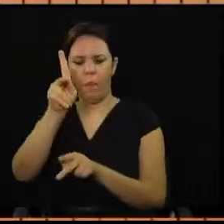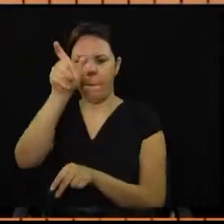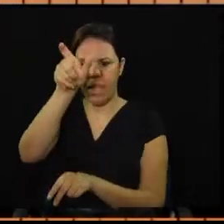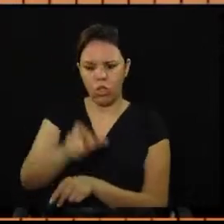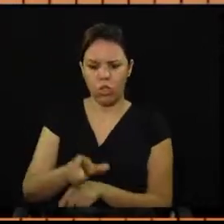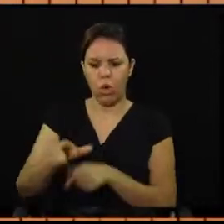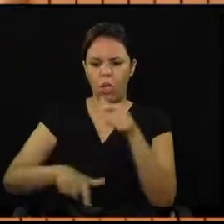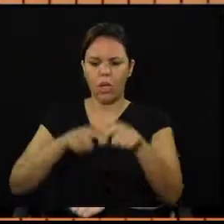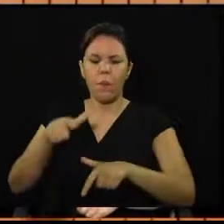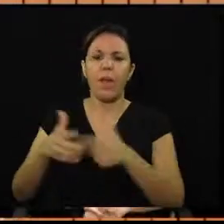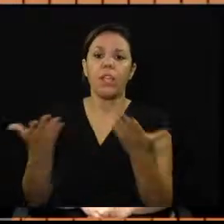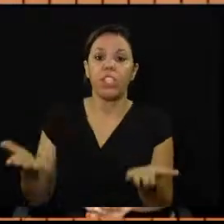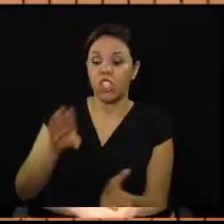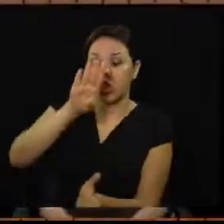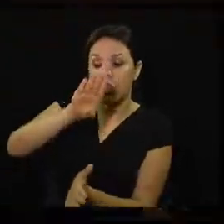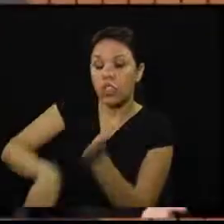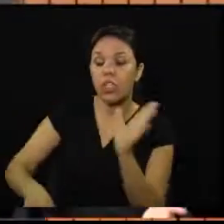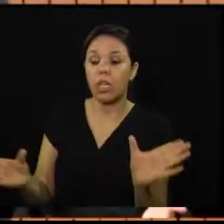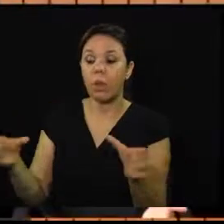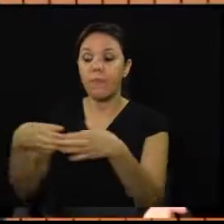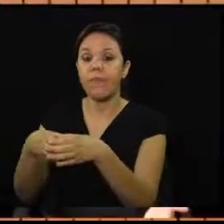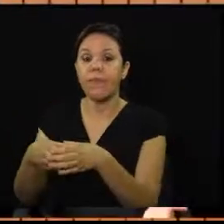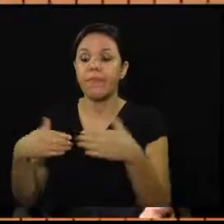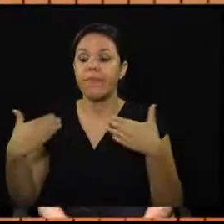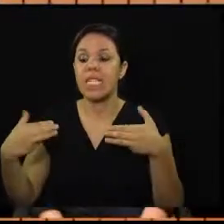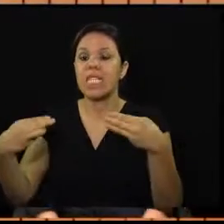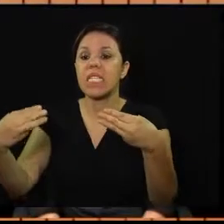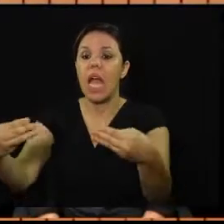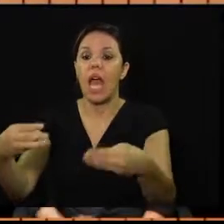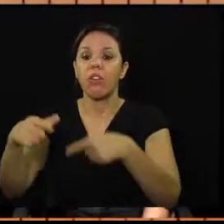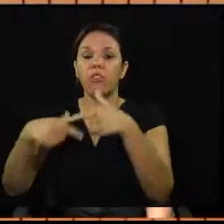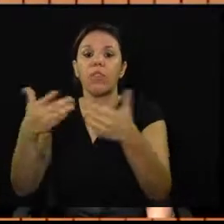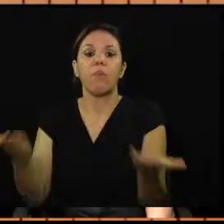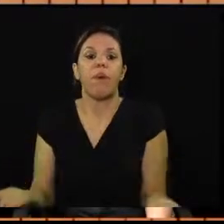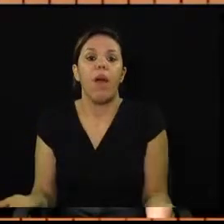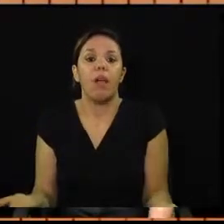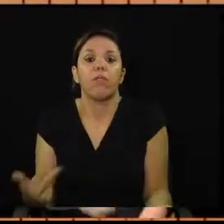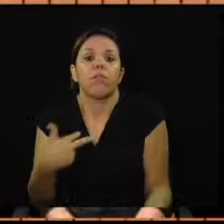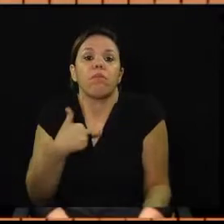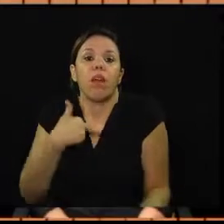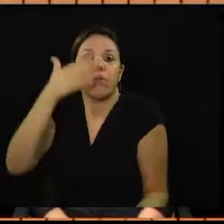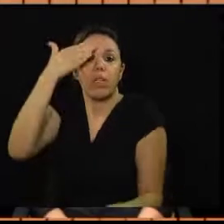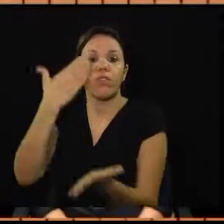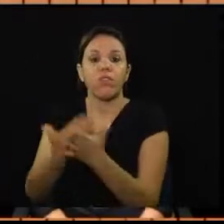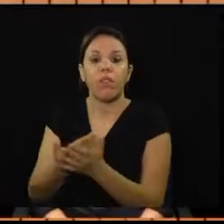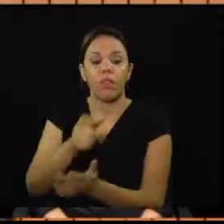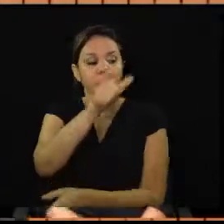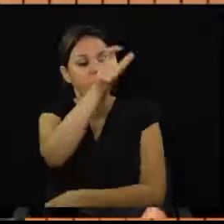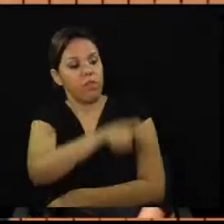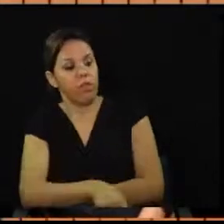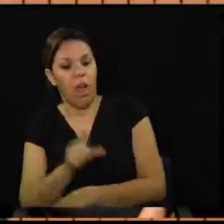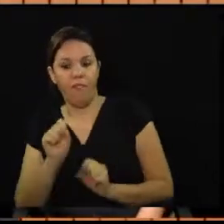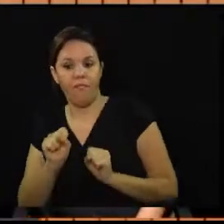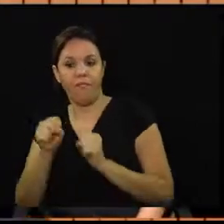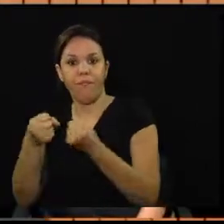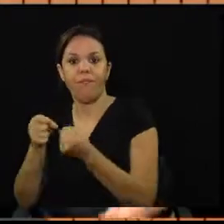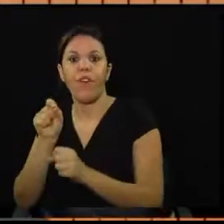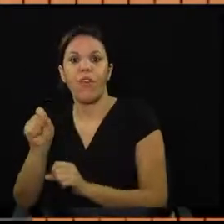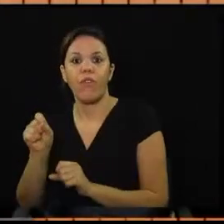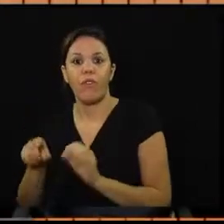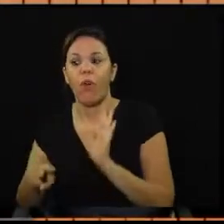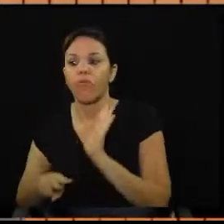quando ele extingue o Ministério do Trabalho. Não podemos acreditar que o camarada diz que é favorável